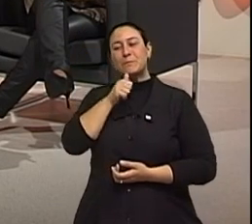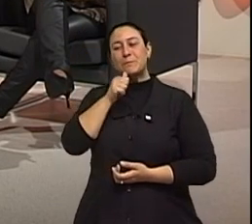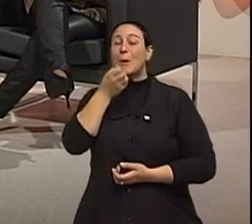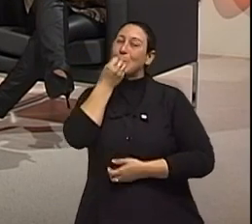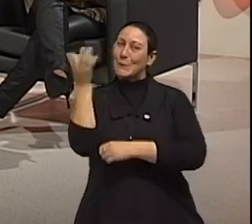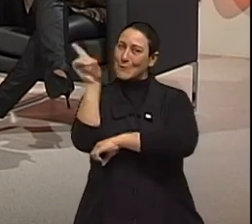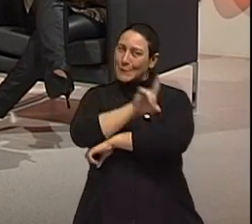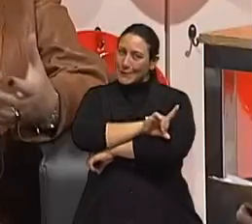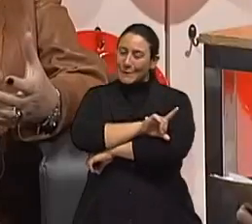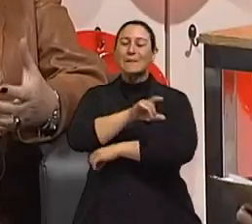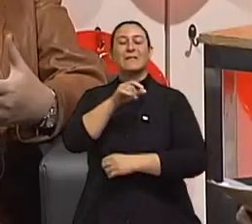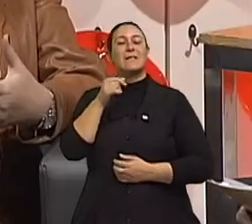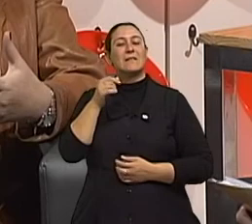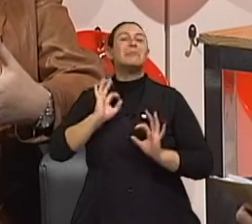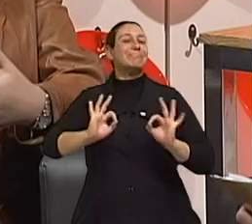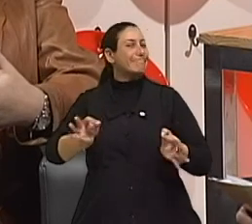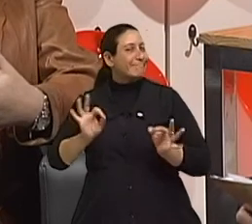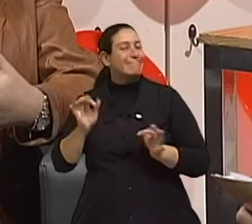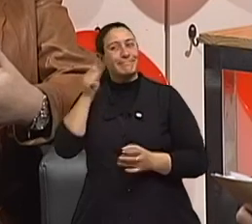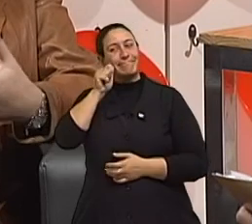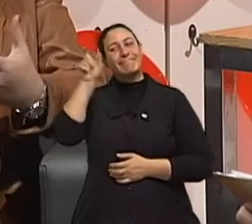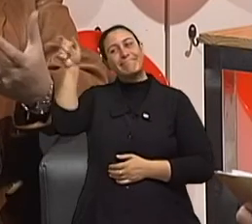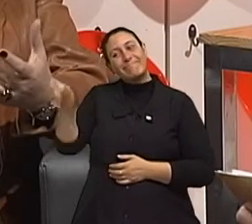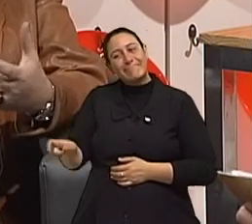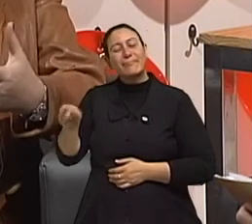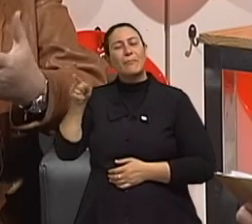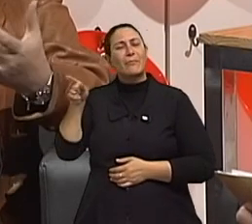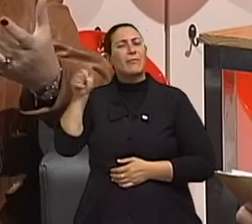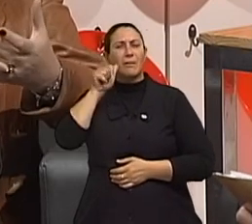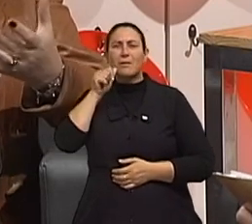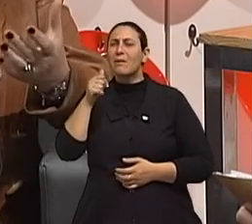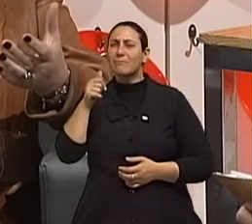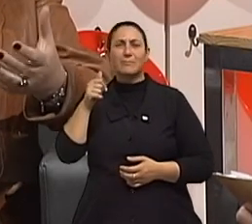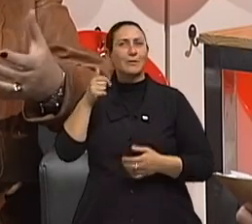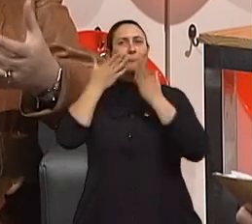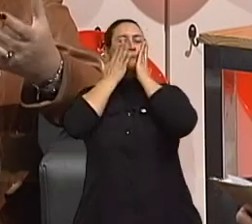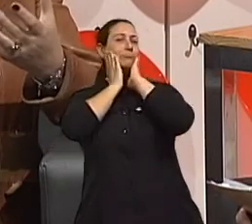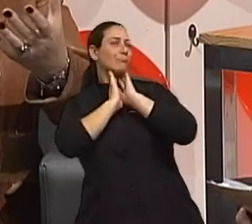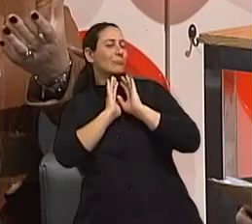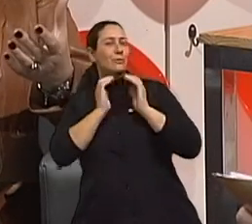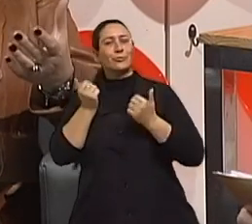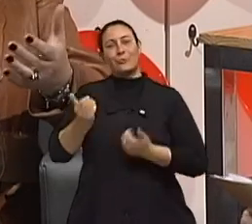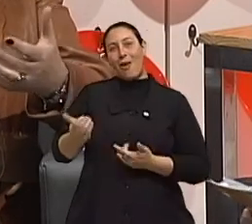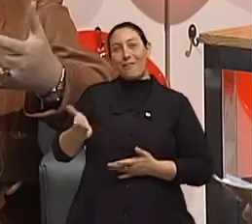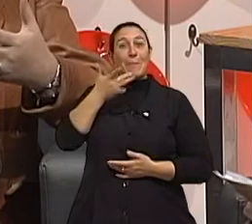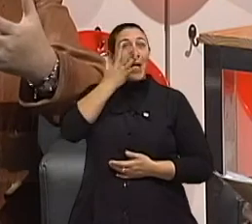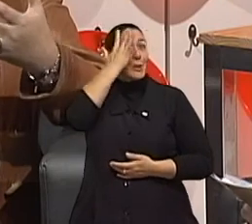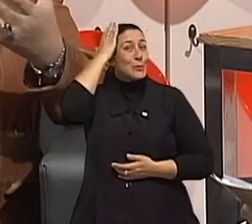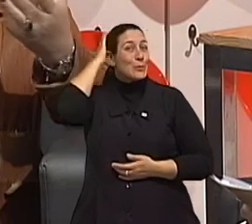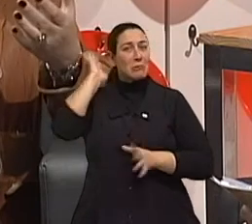encantador ver uma pessoa, aliás, com uma aparência jovem, se não fossem os cabelos